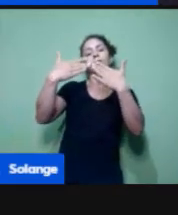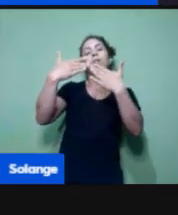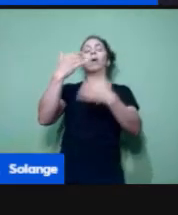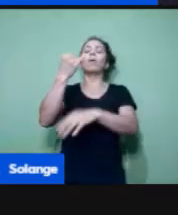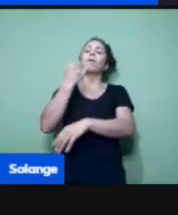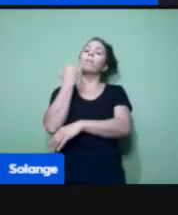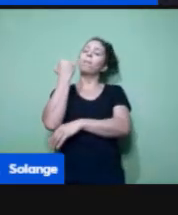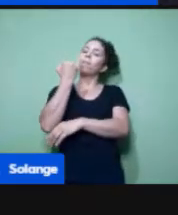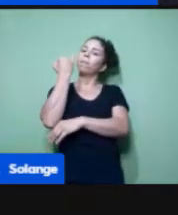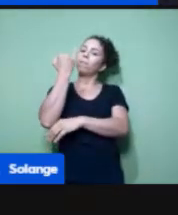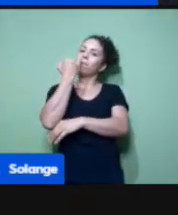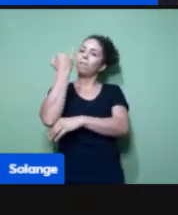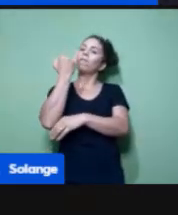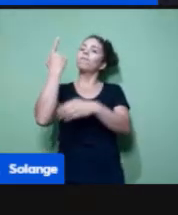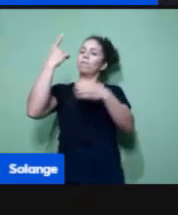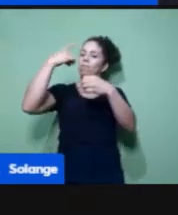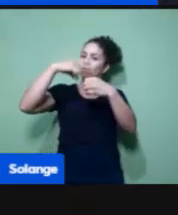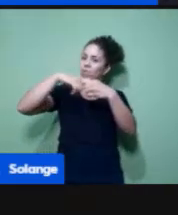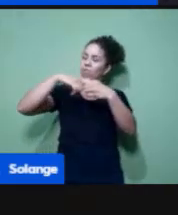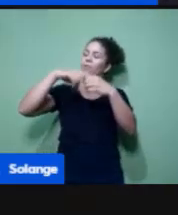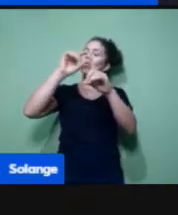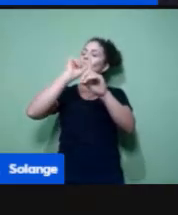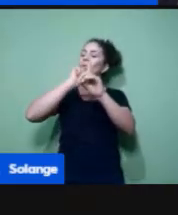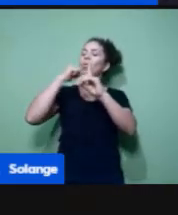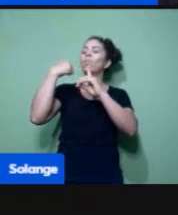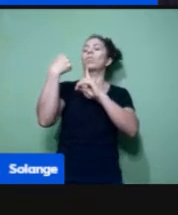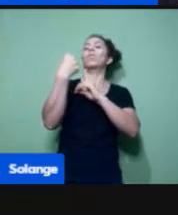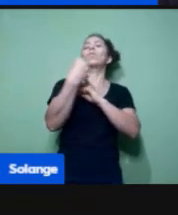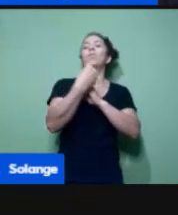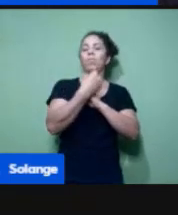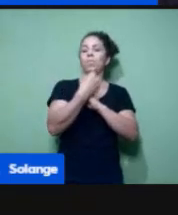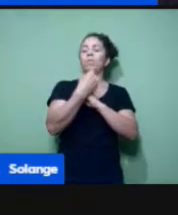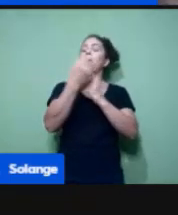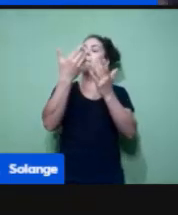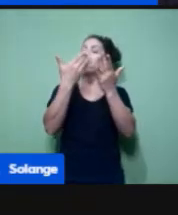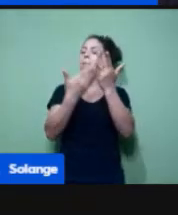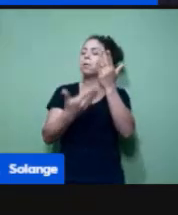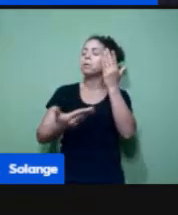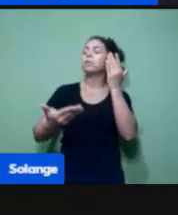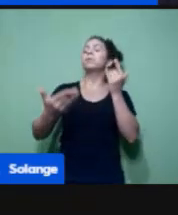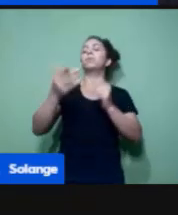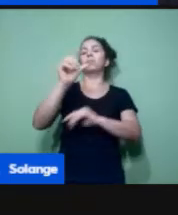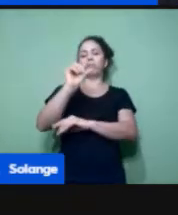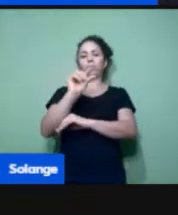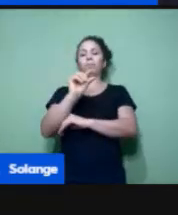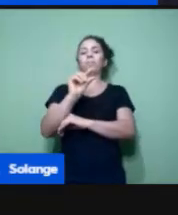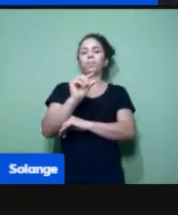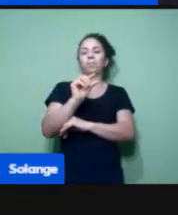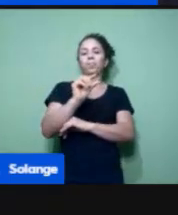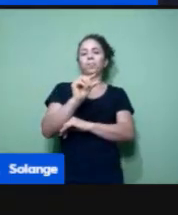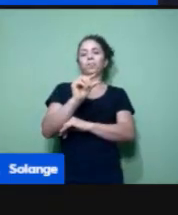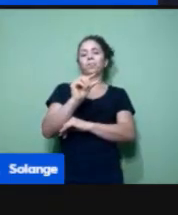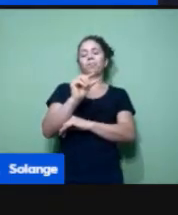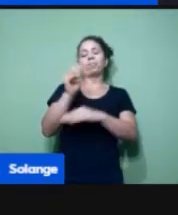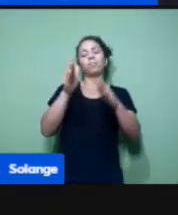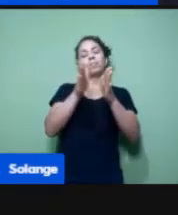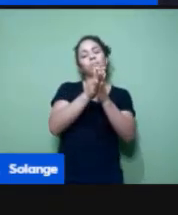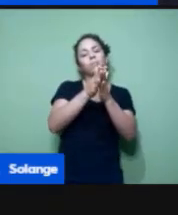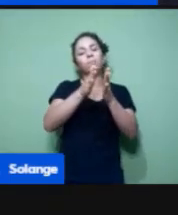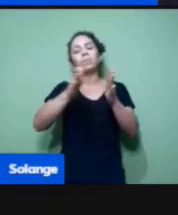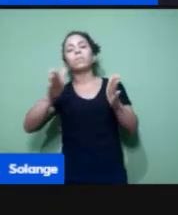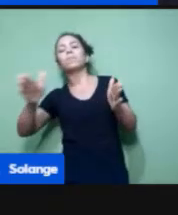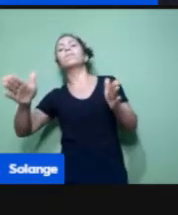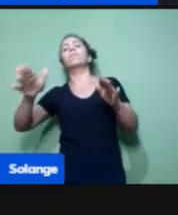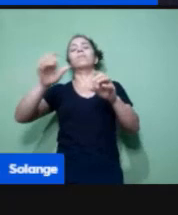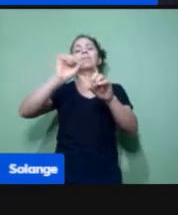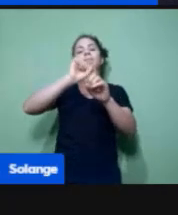voltar essa questão também da sociabilização, que nós perdemos um pouco durante esse período de pandemia.